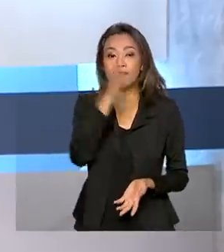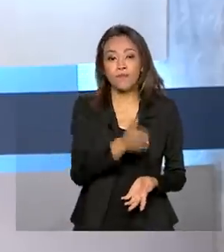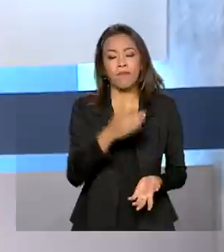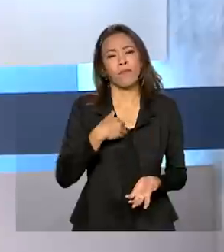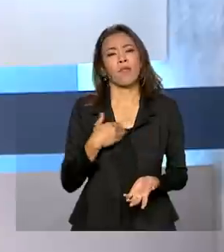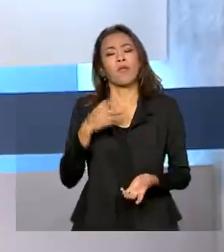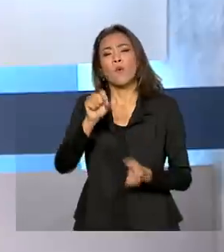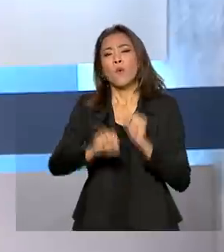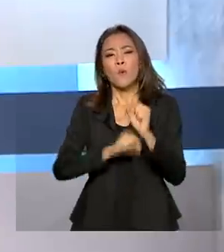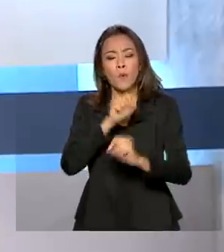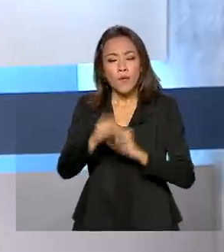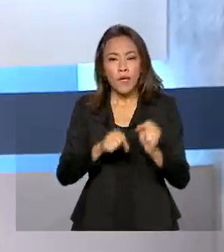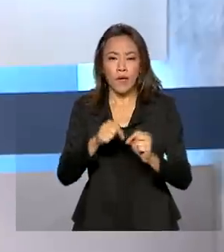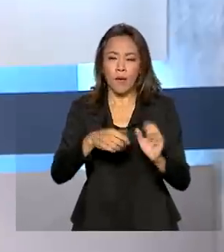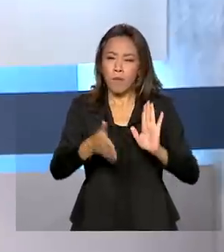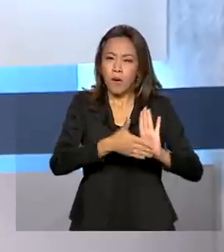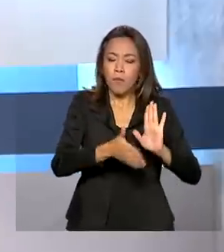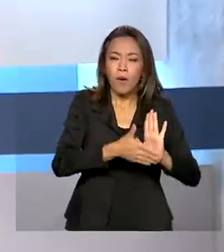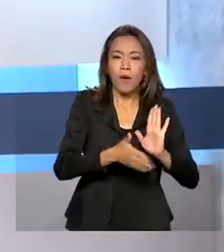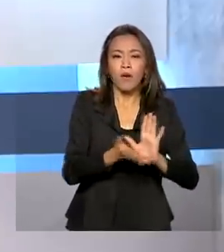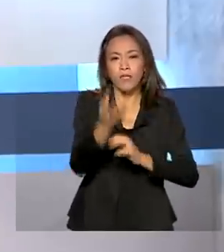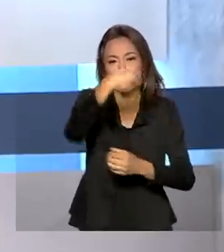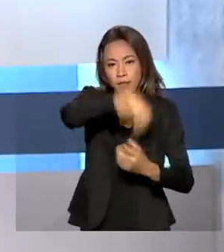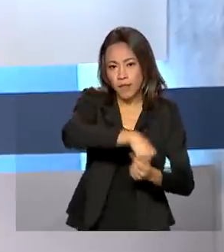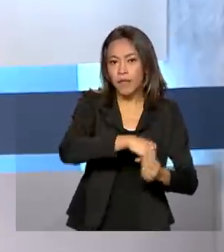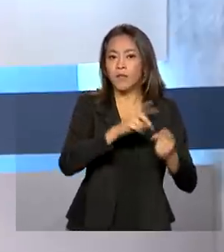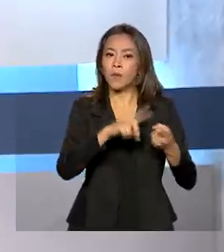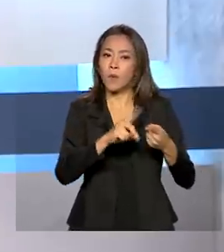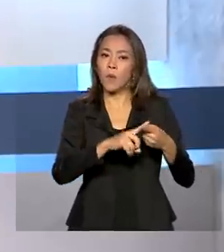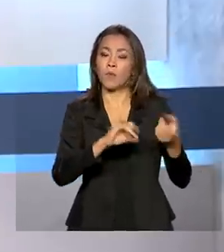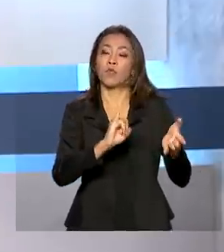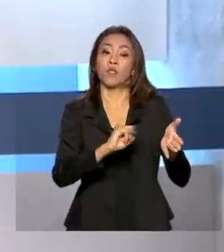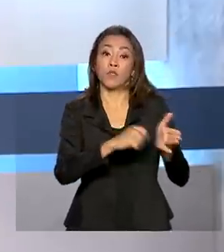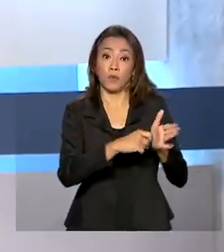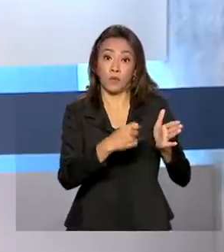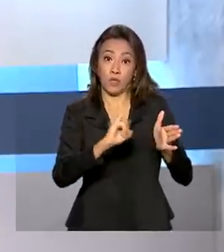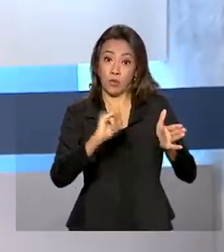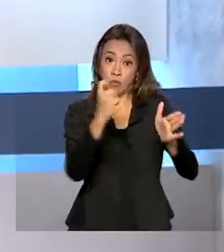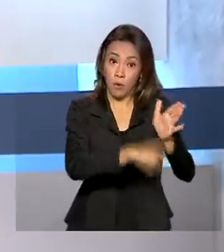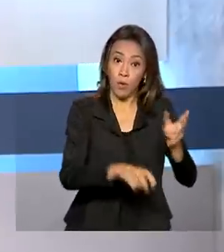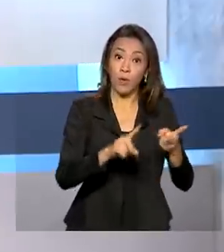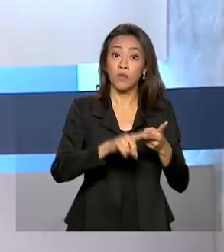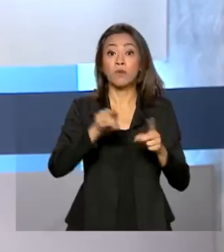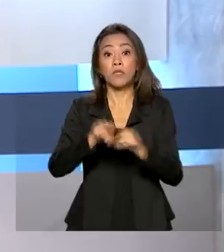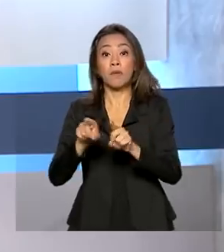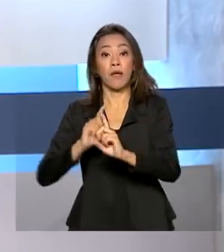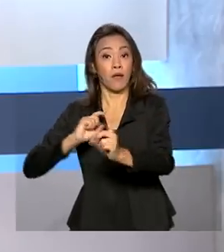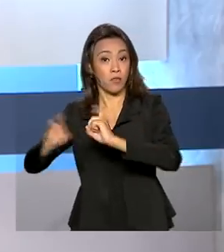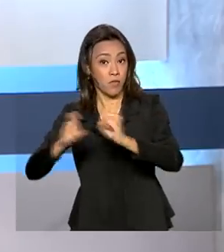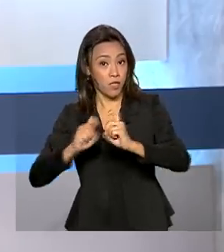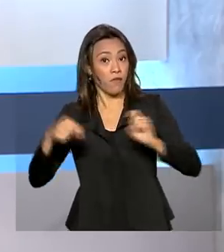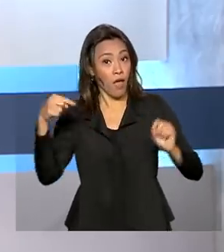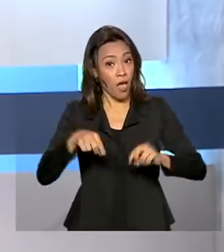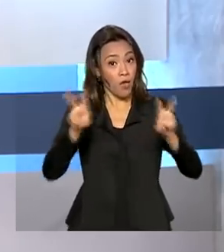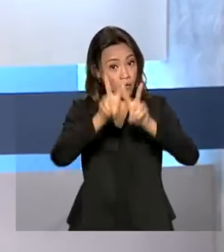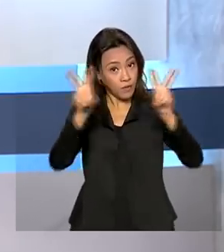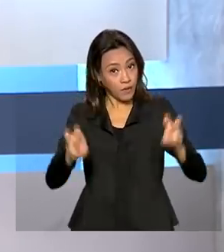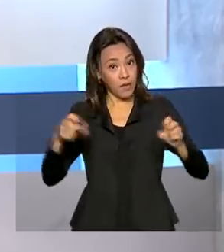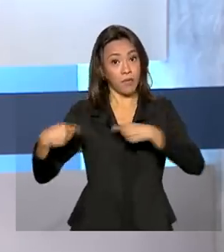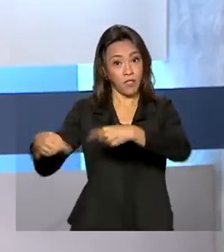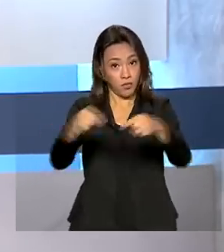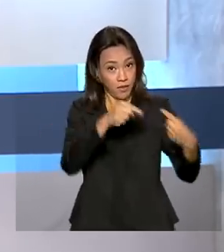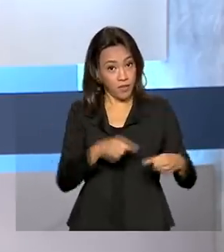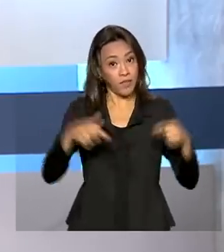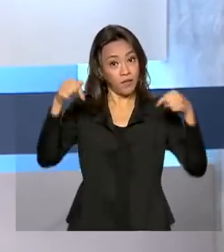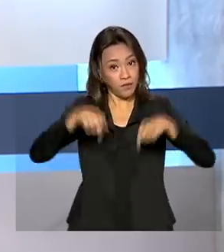em andamento no Congresso Nacional, como a tributária e a administrativa, foram alguns dos assuntos debatidos no Novo Sem Censura, na